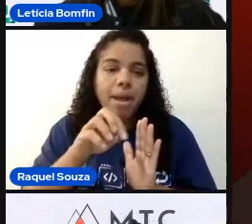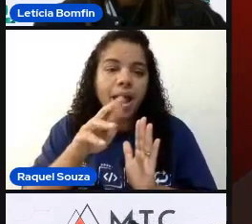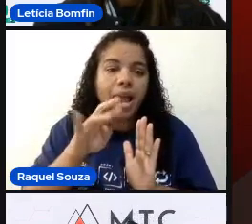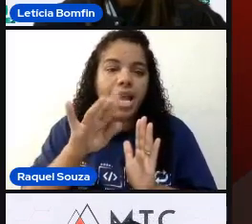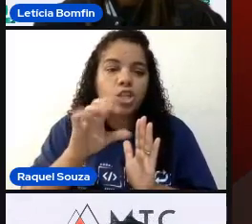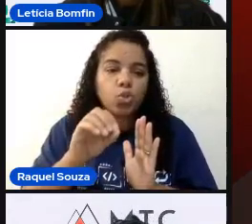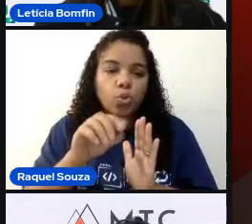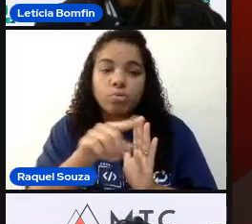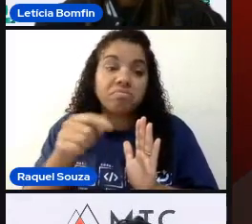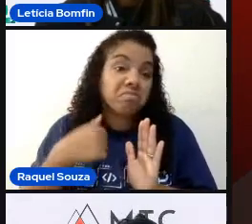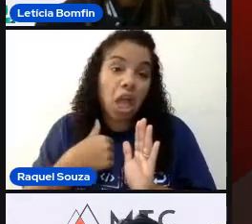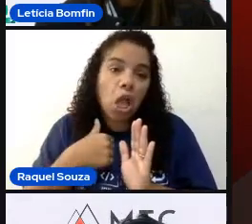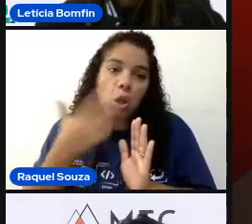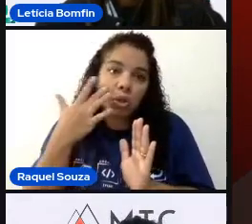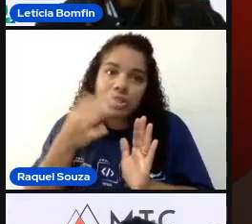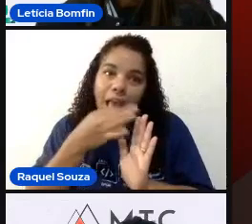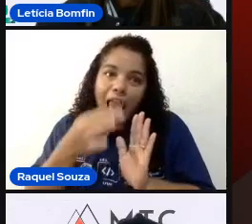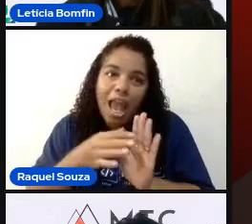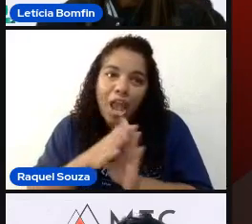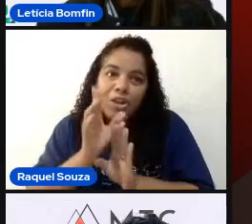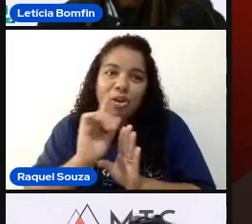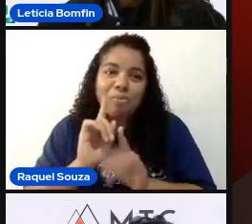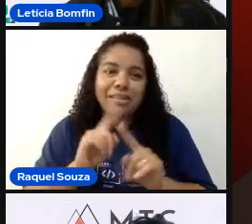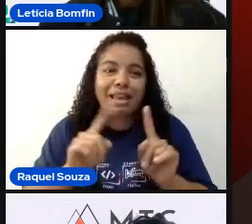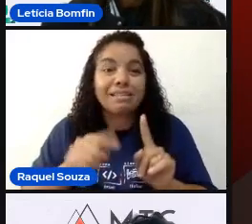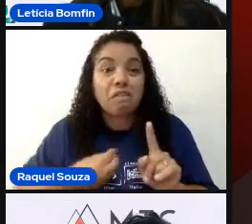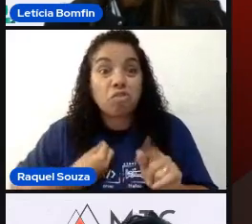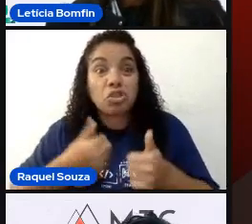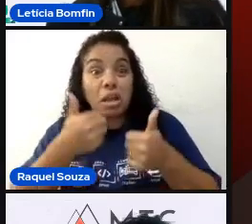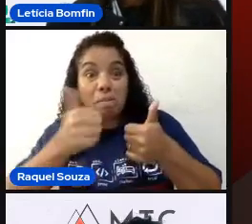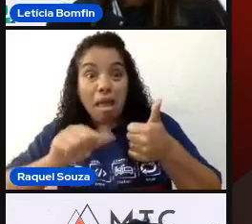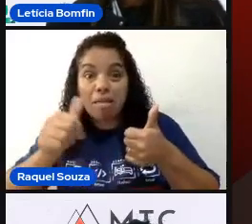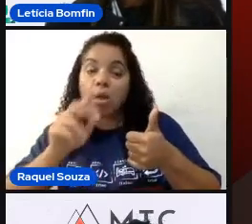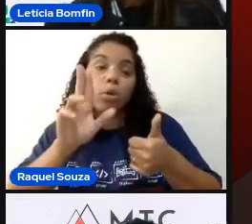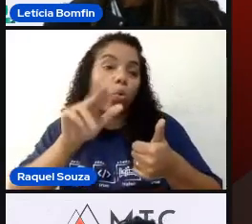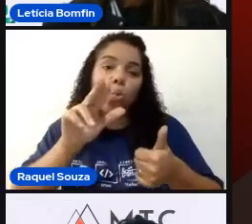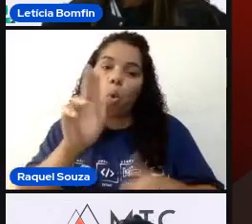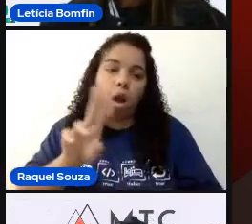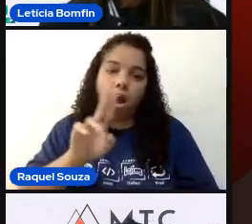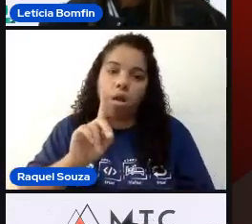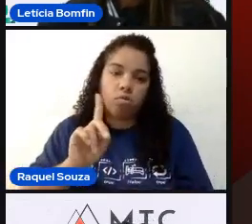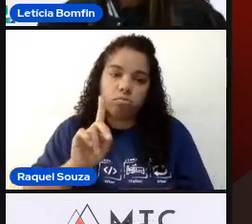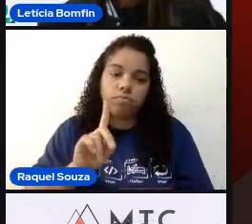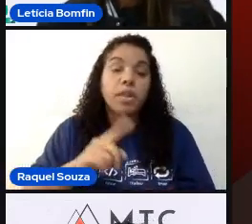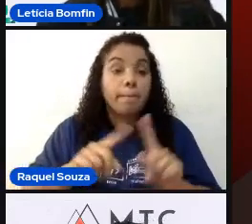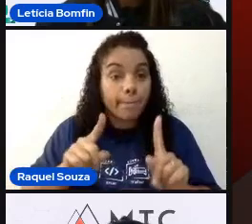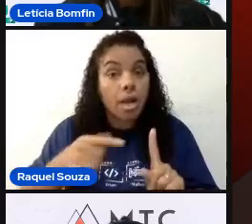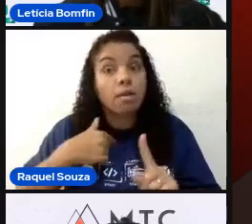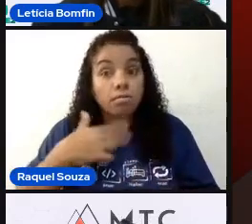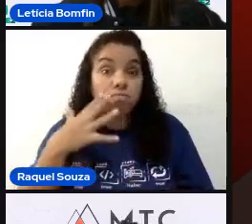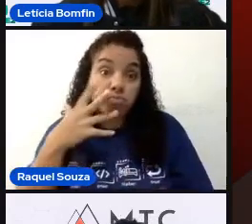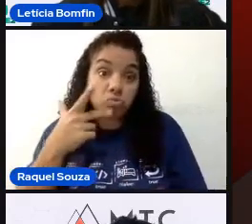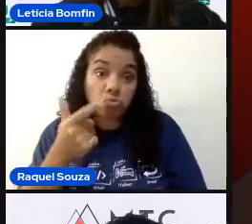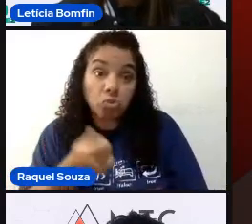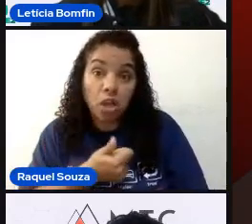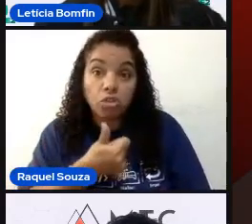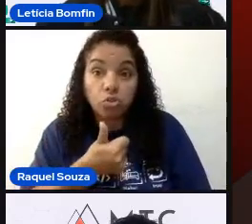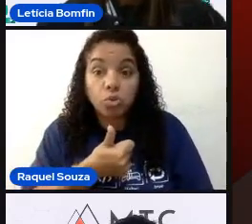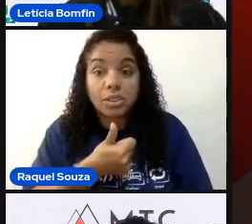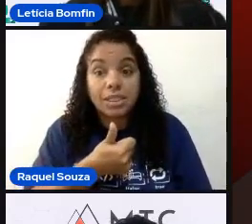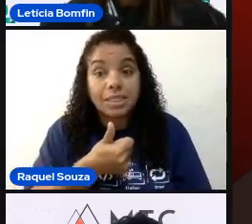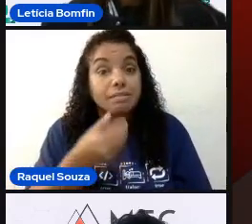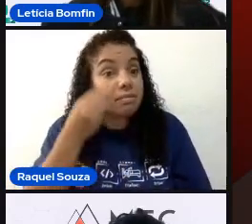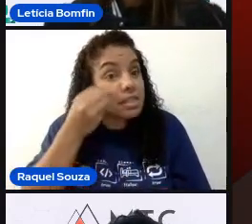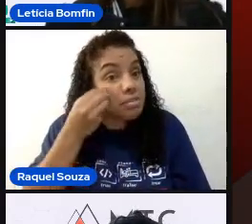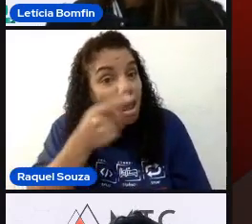Eu não tenho como recomendar, assim, que ela funciona bem e tal. Eu nunca usei. Mas eu acho que... Experimentem,